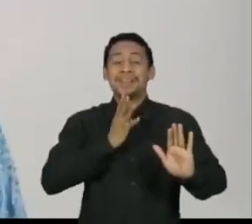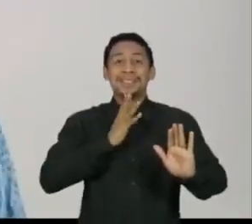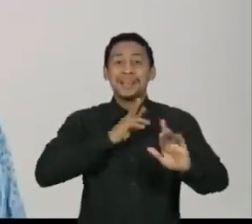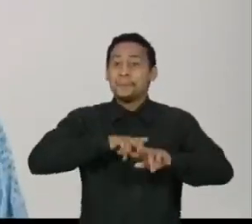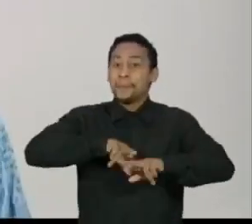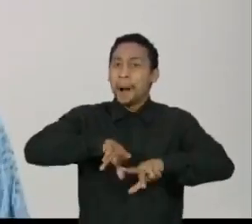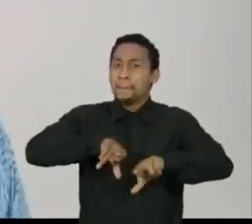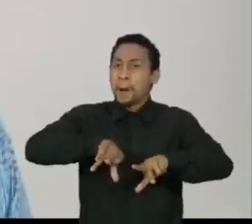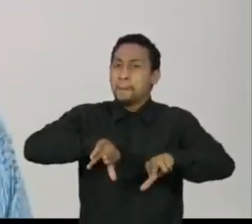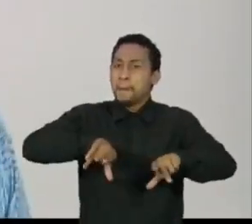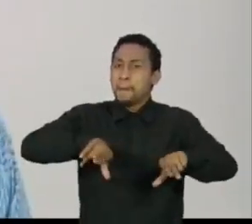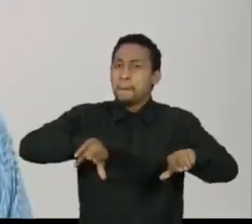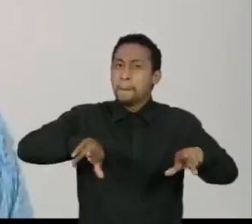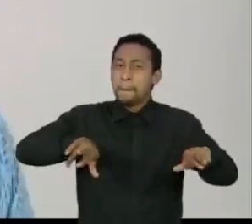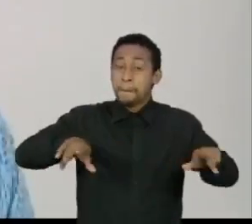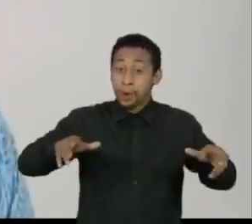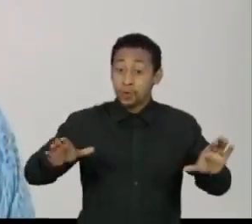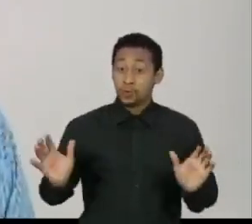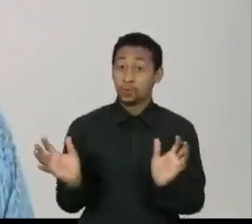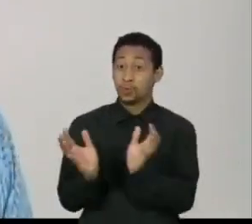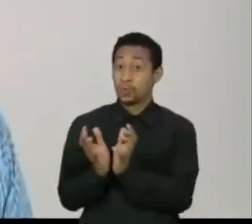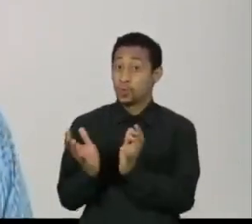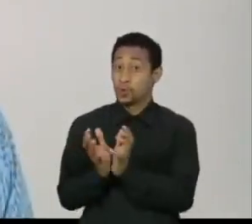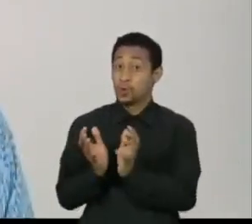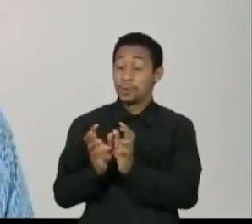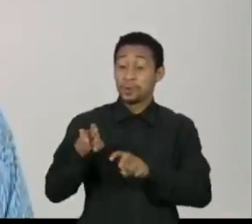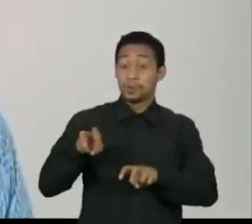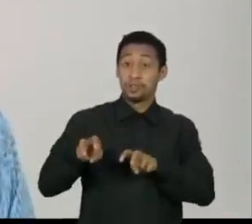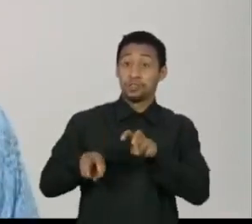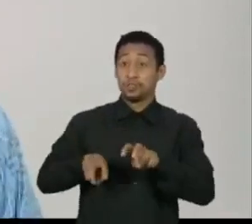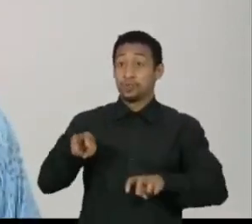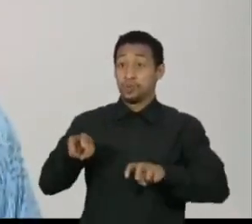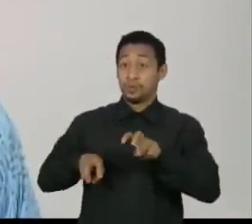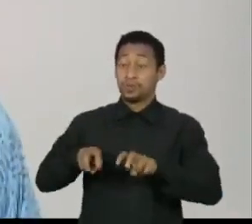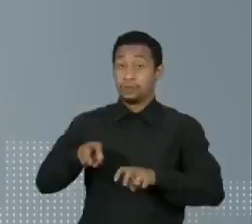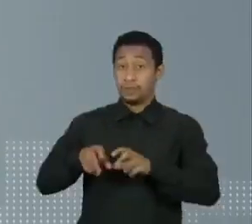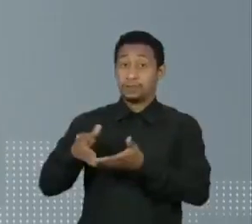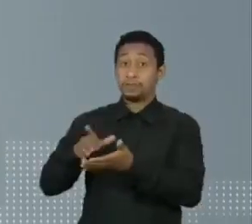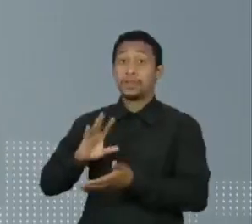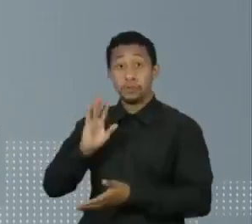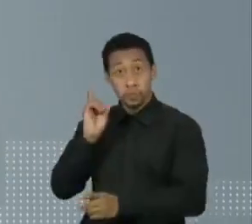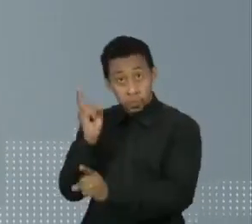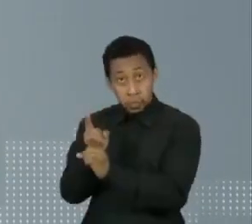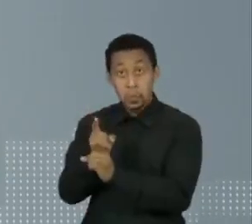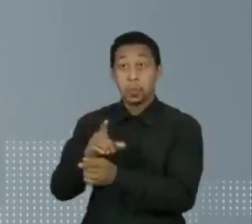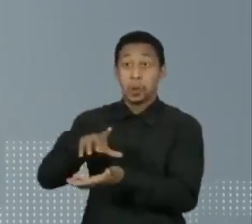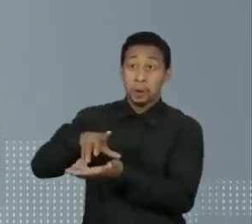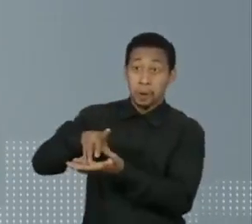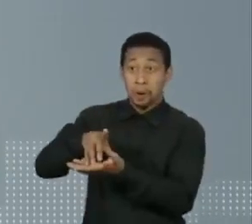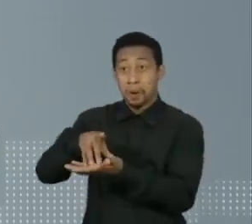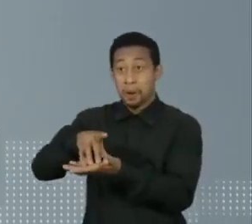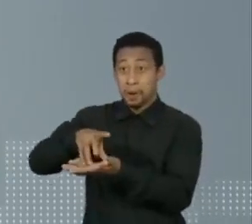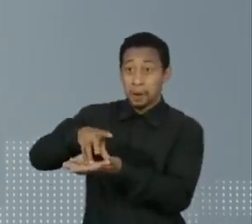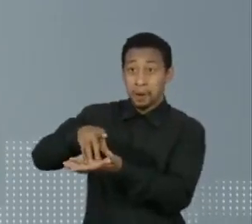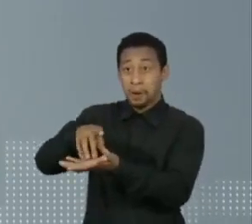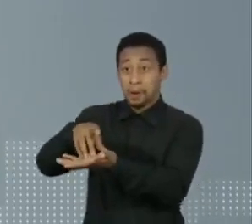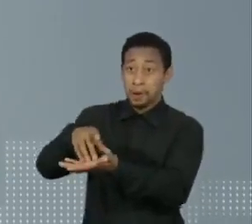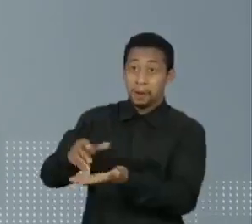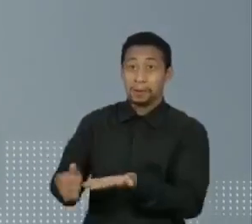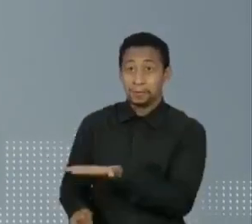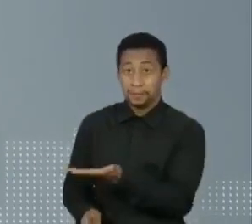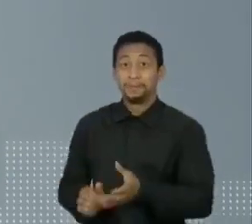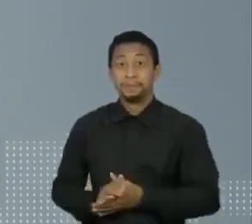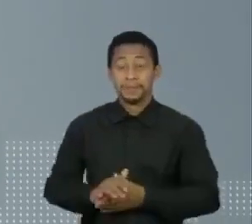diversidade desse grupo de dinossauros que foi identificado, que são os sauropodes. Em setembro, durante a obra de uma